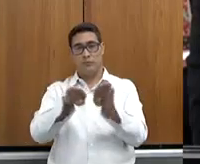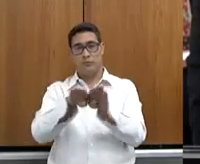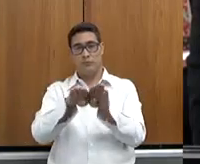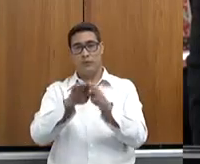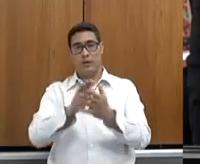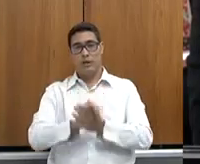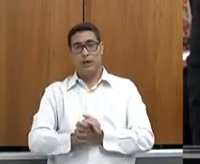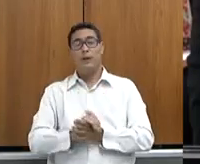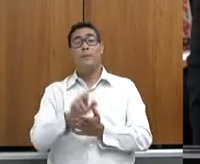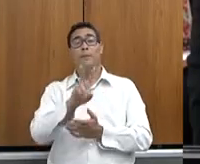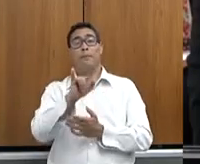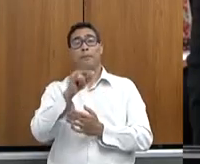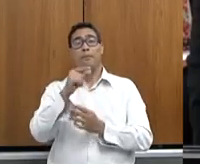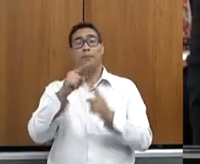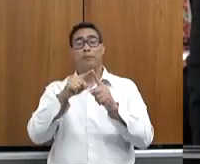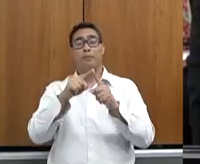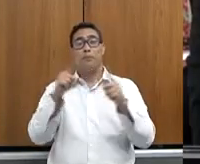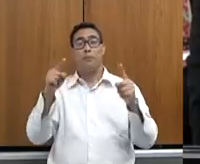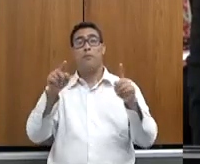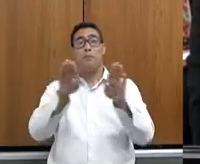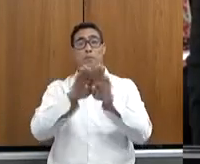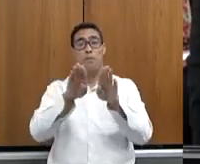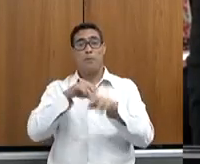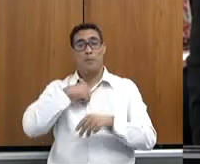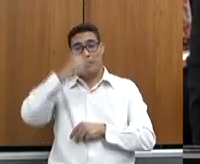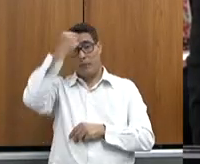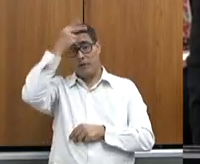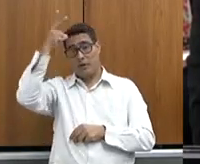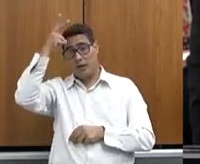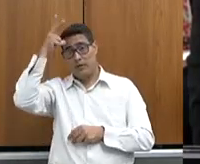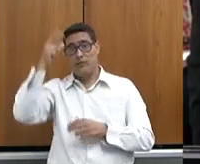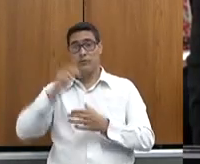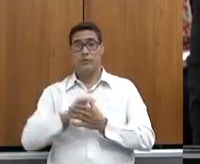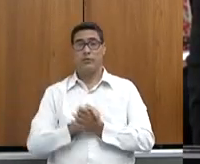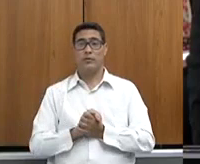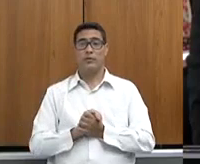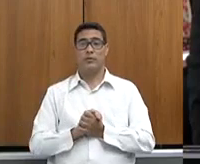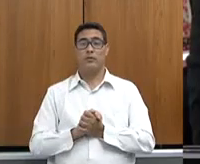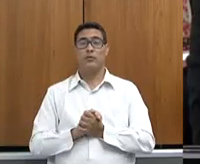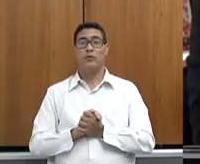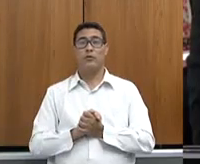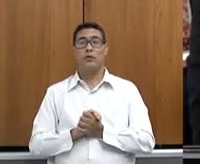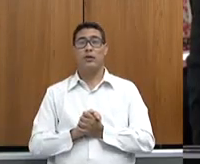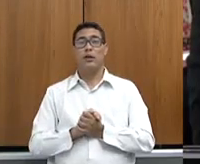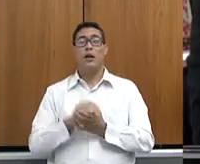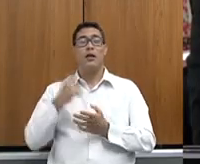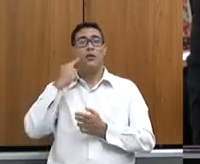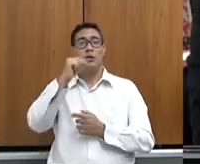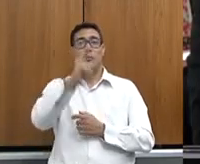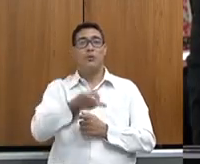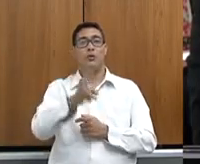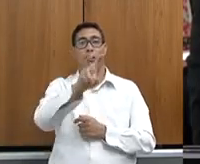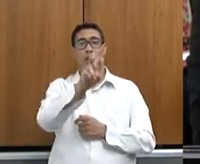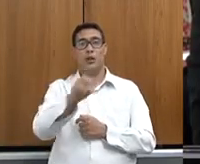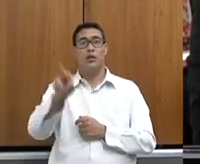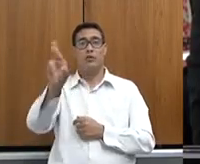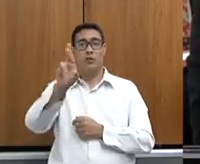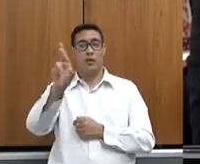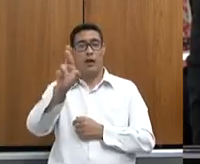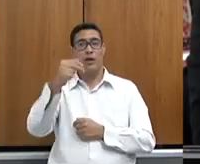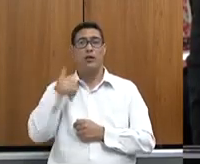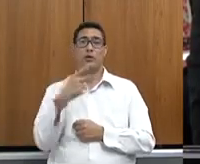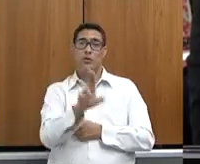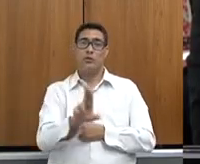nós temos aí prefeituras municipais, 5 milhões e 500 mil reais na aquisação de